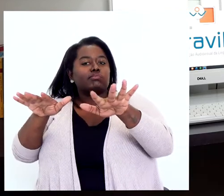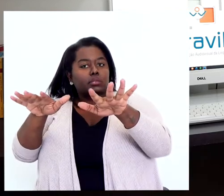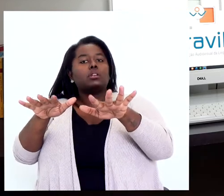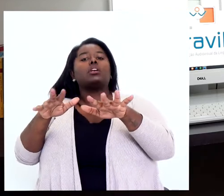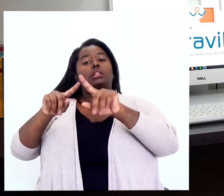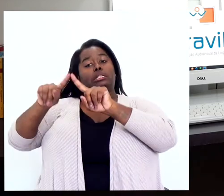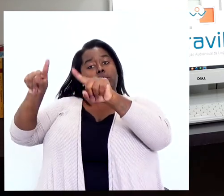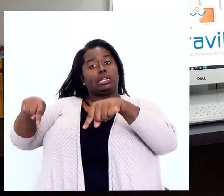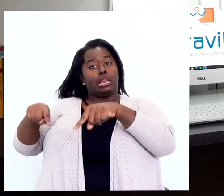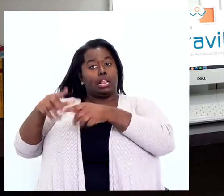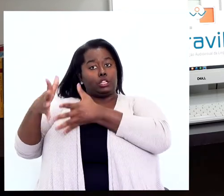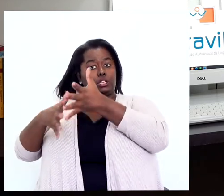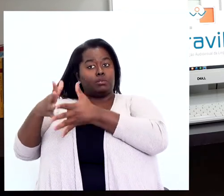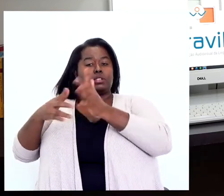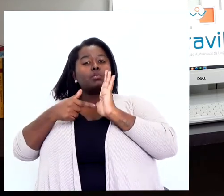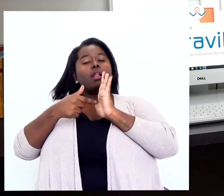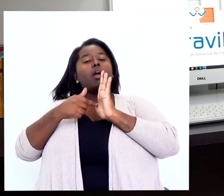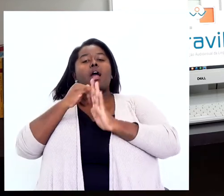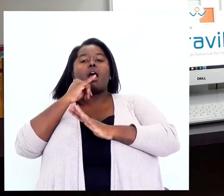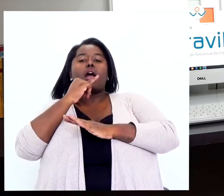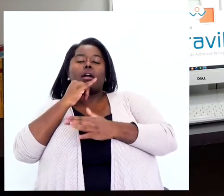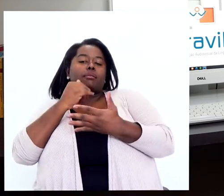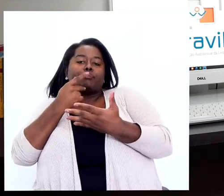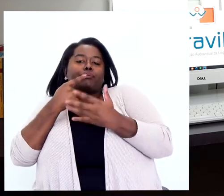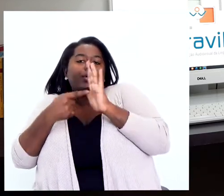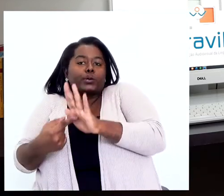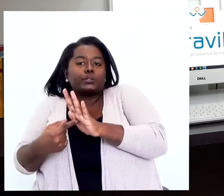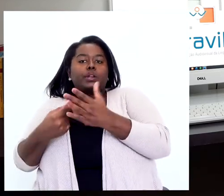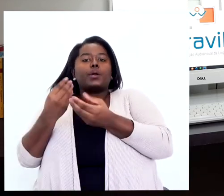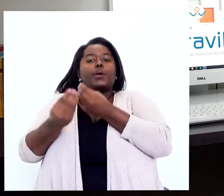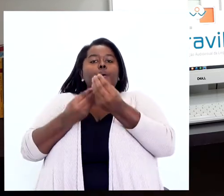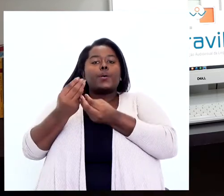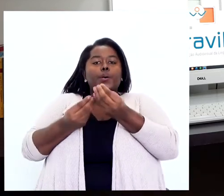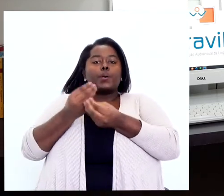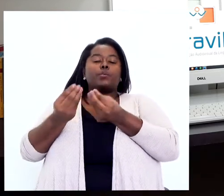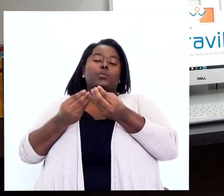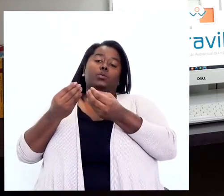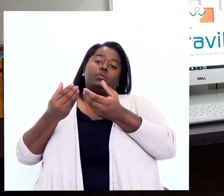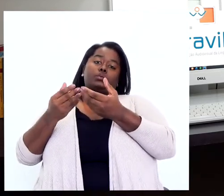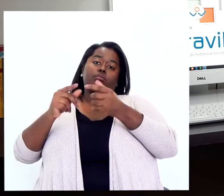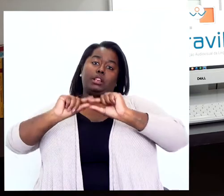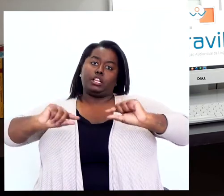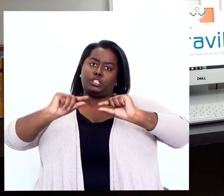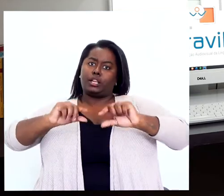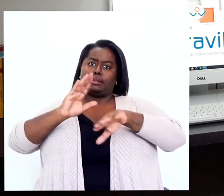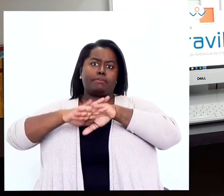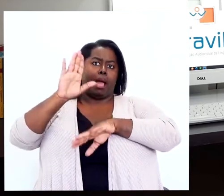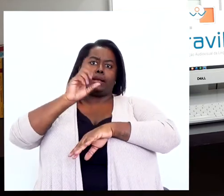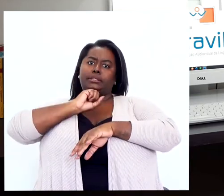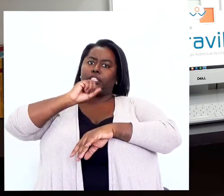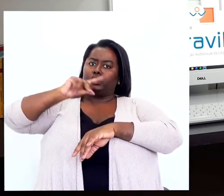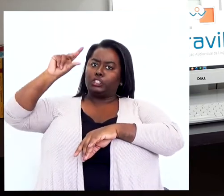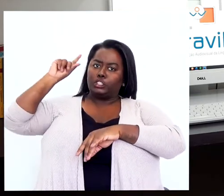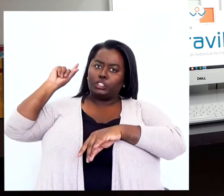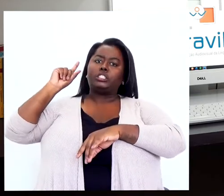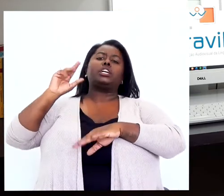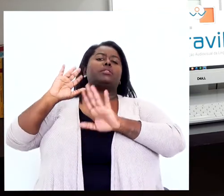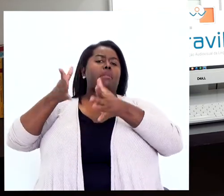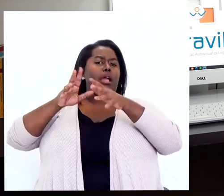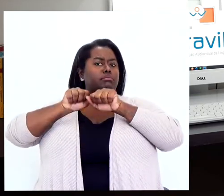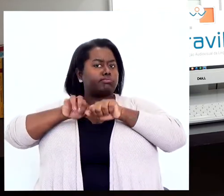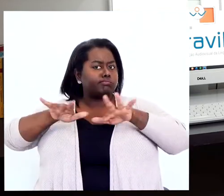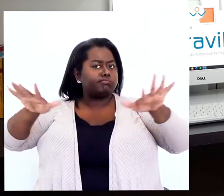da janela de libras, dando indícios de que, como a legenda está há muito tempo já no mercado